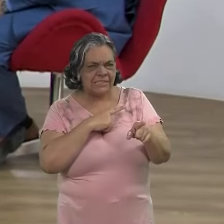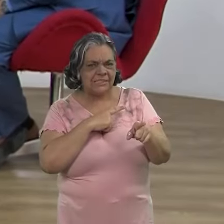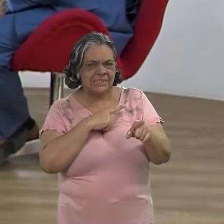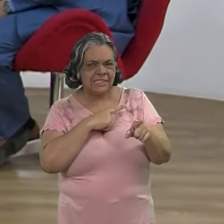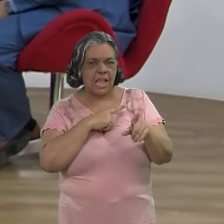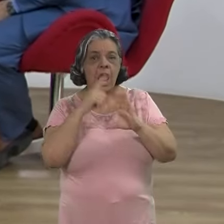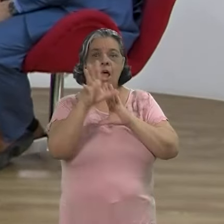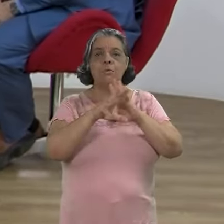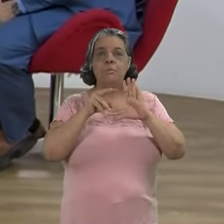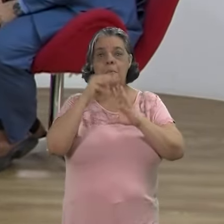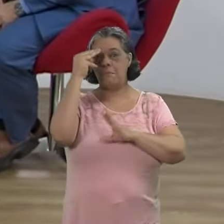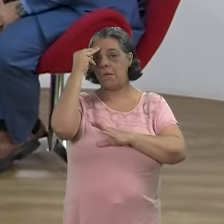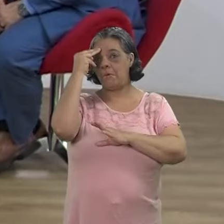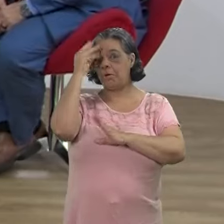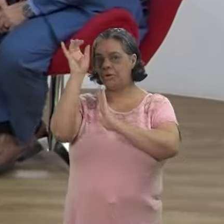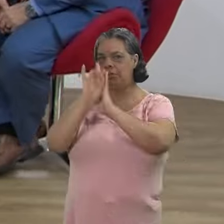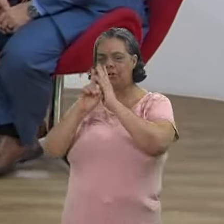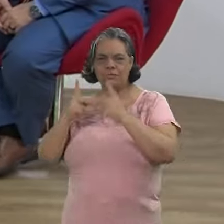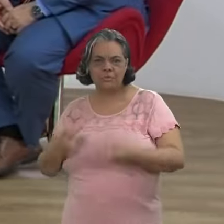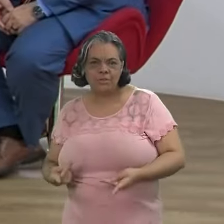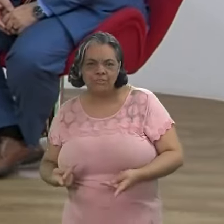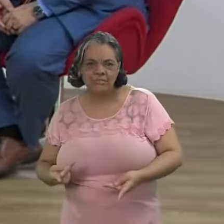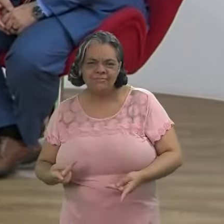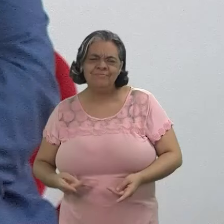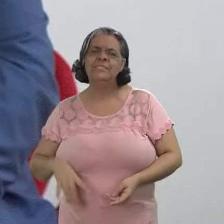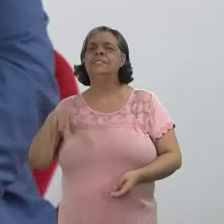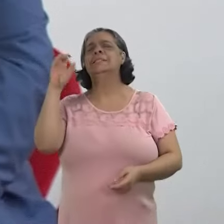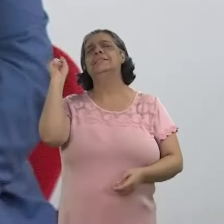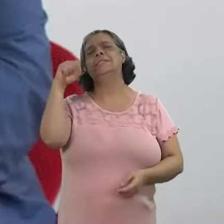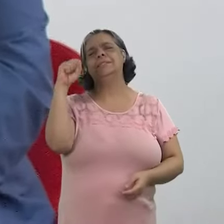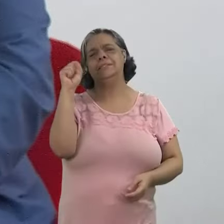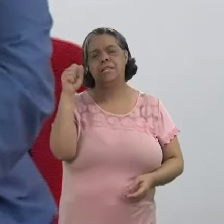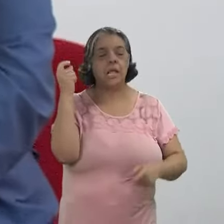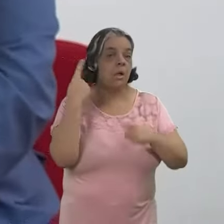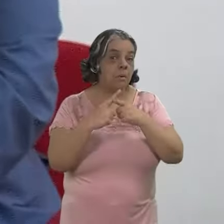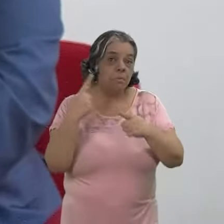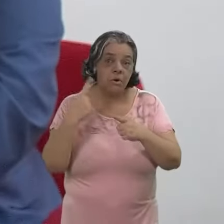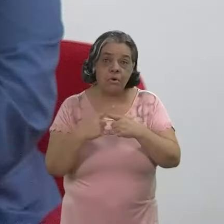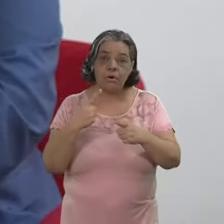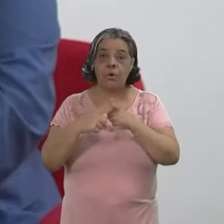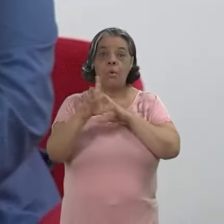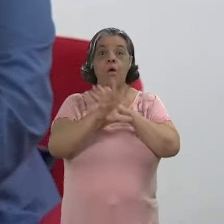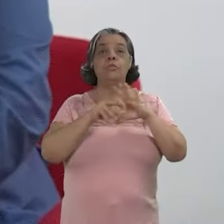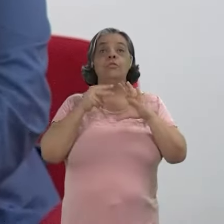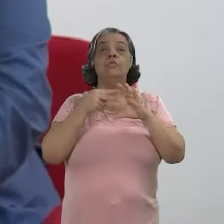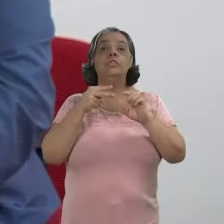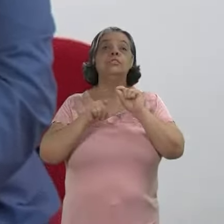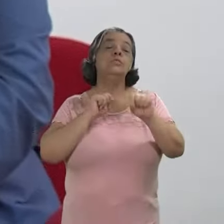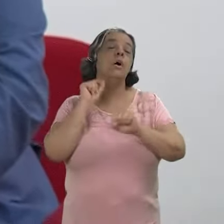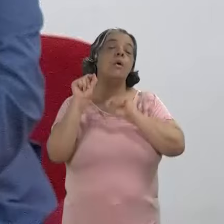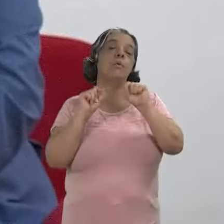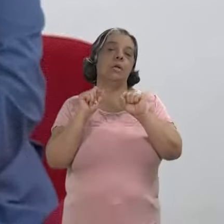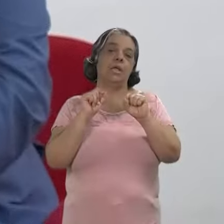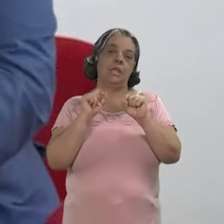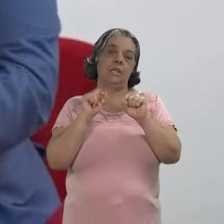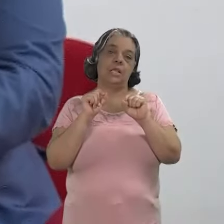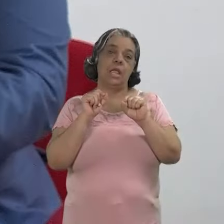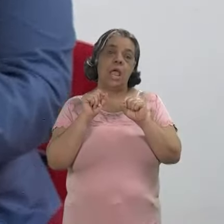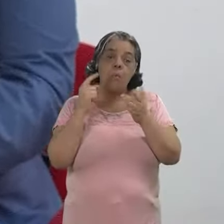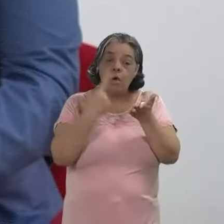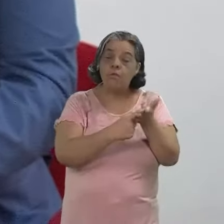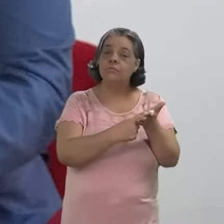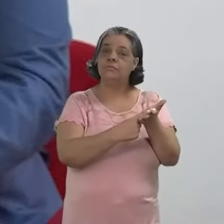e há diálogo entre audiovisual, memória e direitos humanos? Sim, porque, na verdade, o audiovisual, como bem disse,